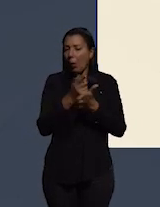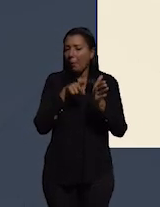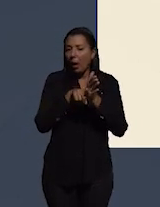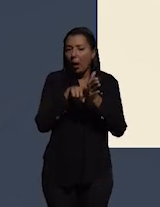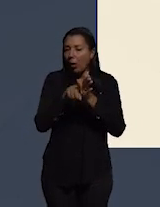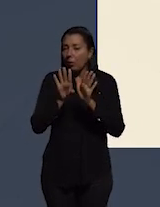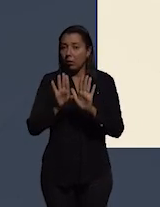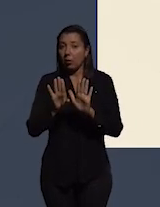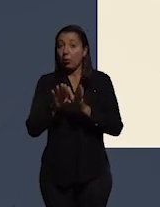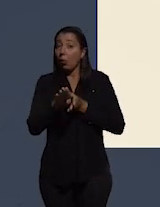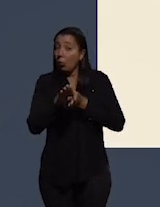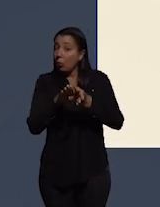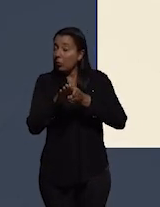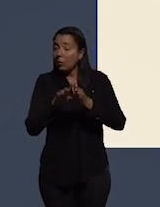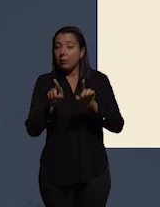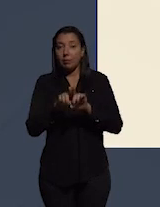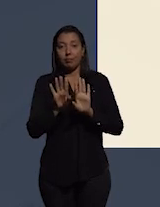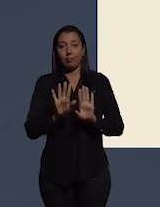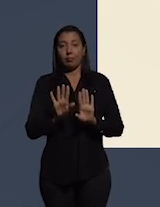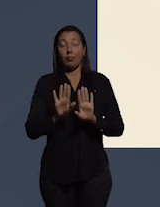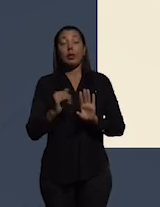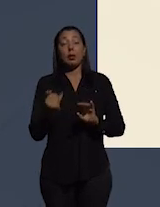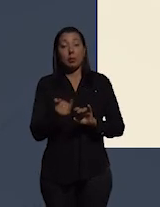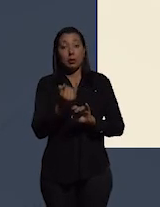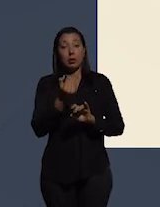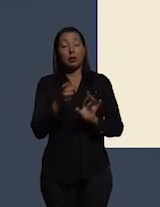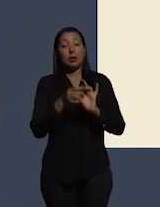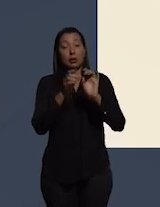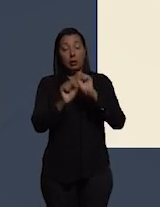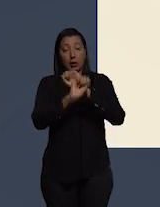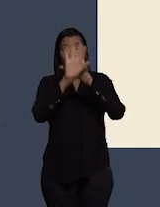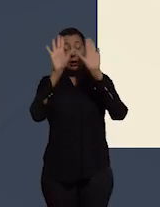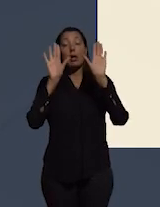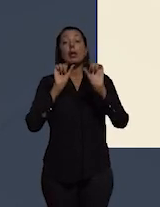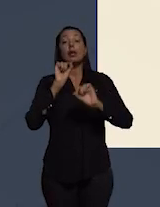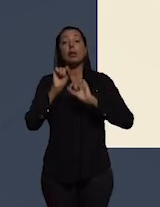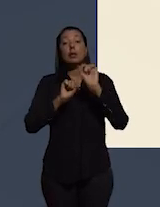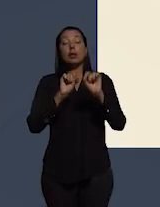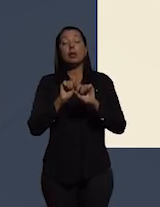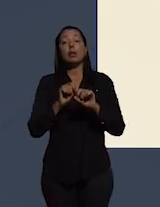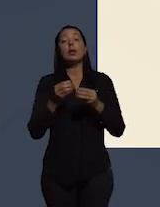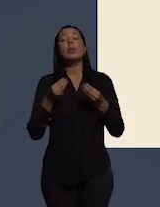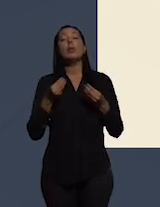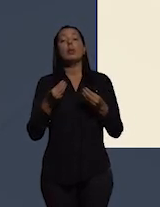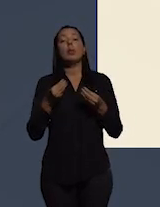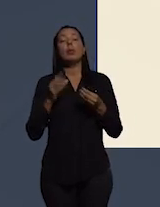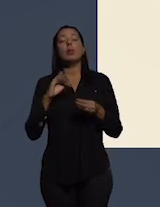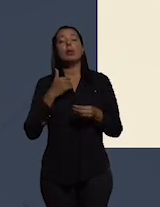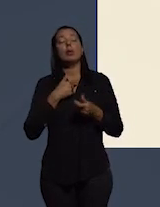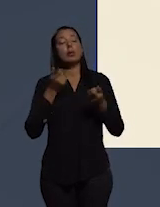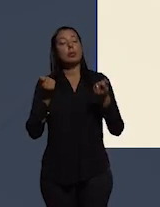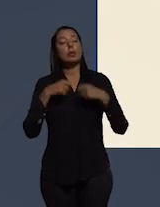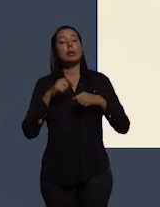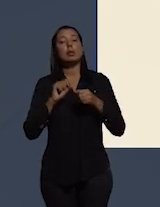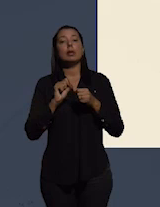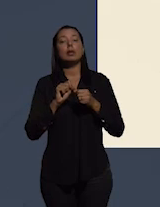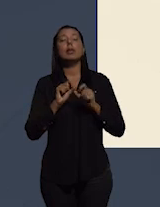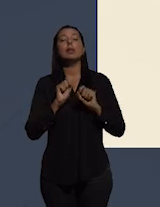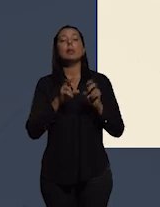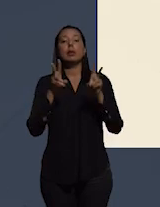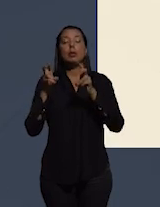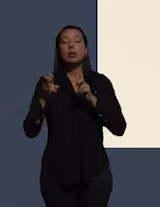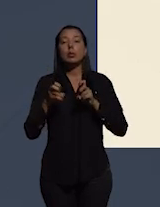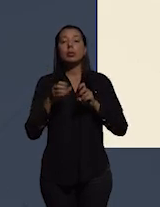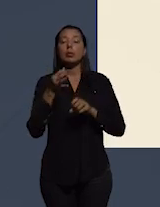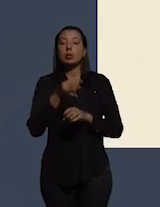Então, isso é bem importante deixar claro. de forma que nós possamos fazer essa abordagem correta do